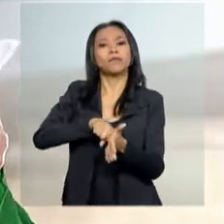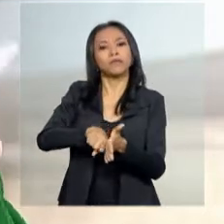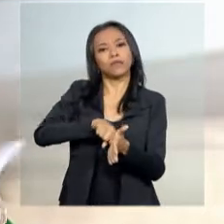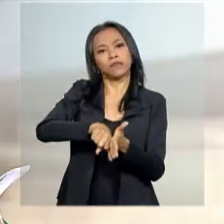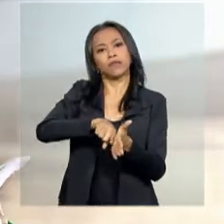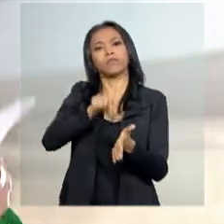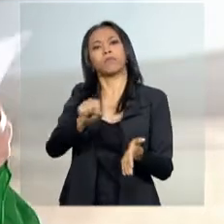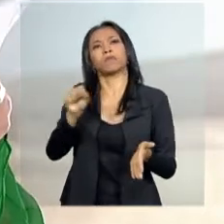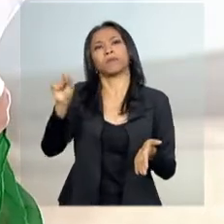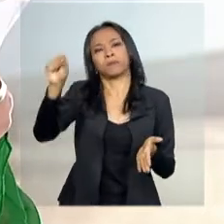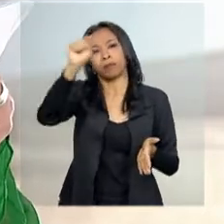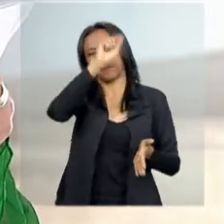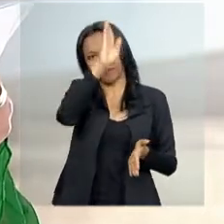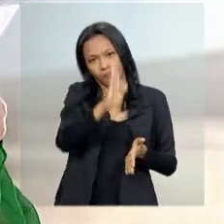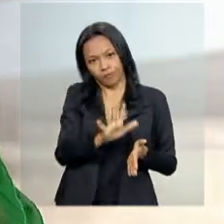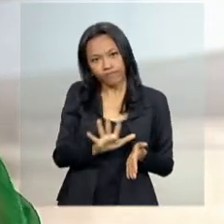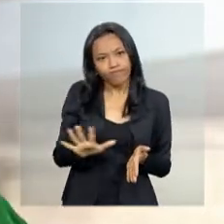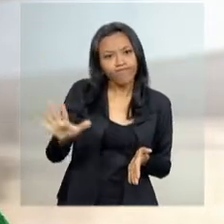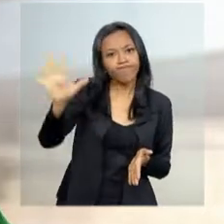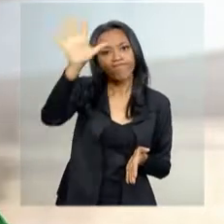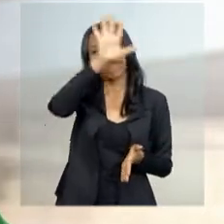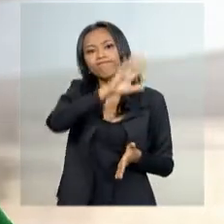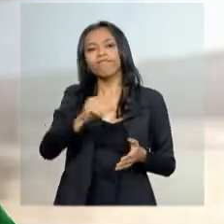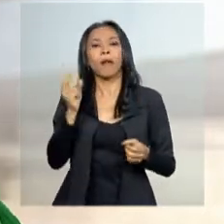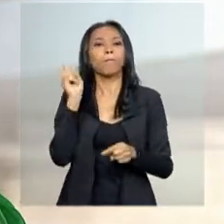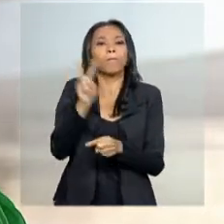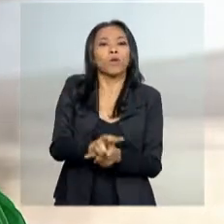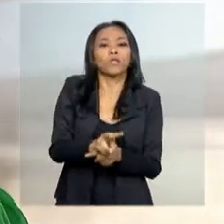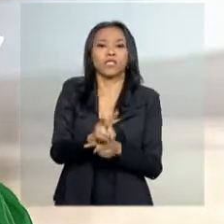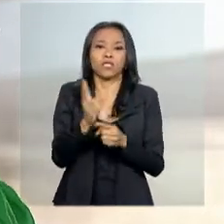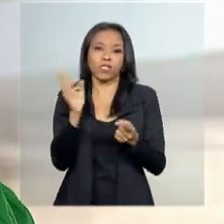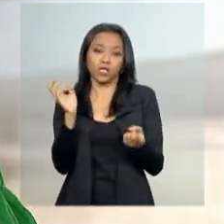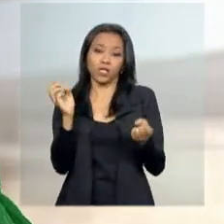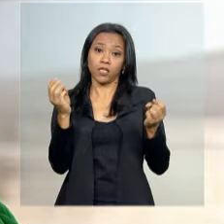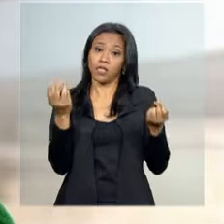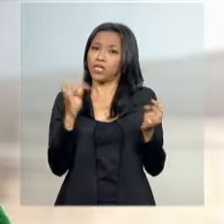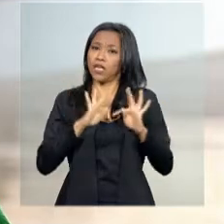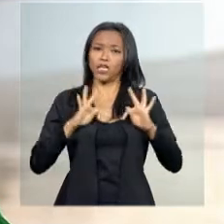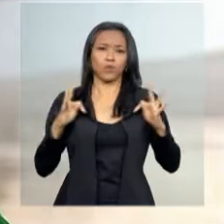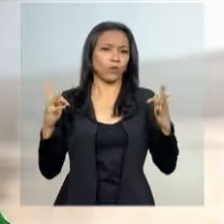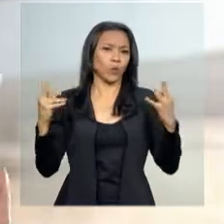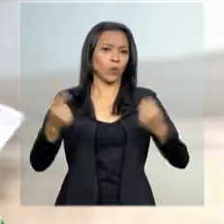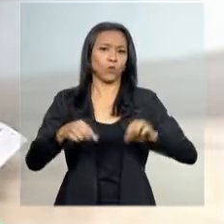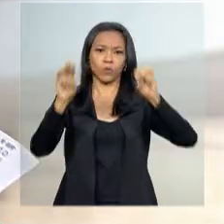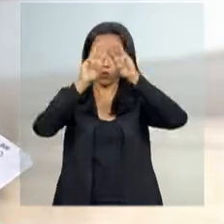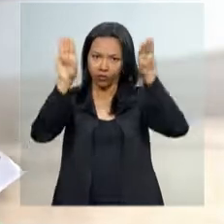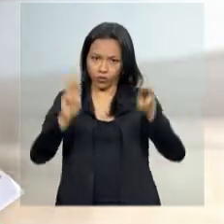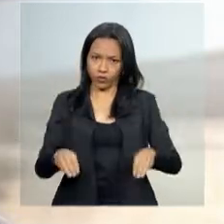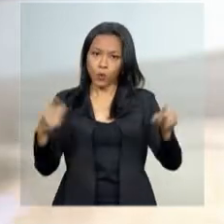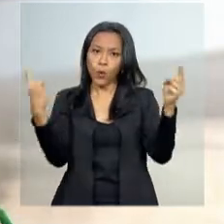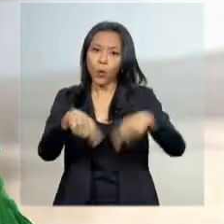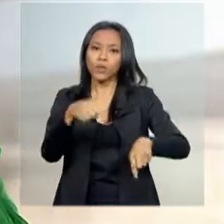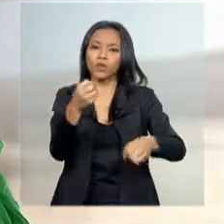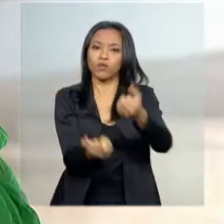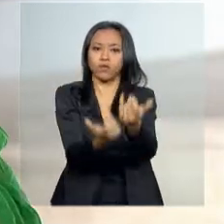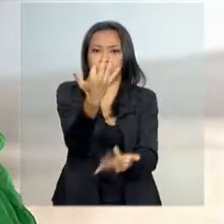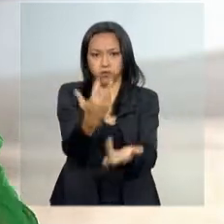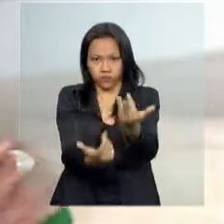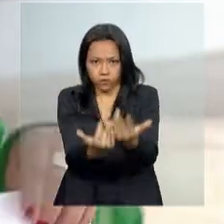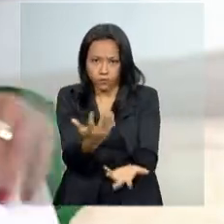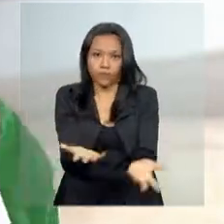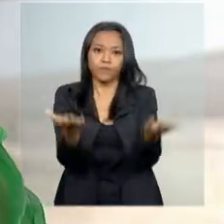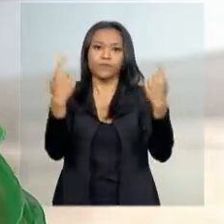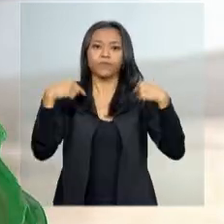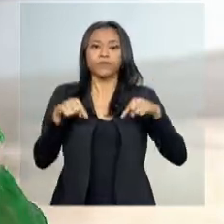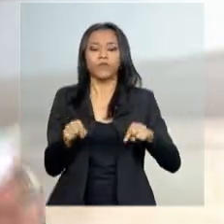completo nas condições de proteção contra incêndio em todos os museus federais, Renata. E